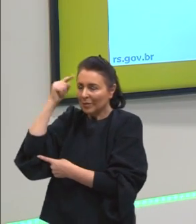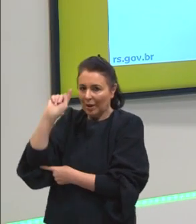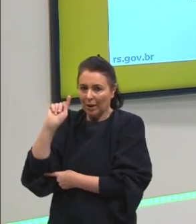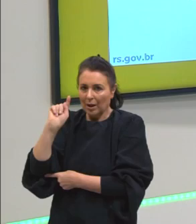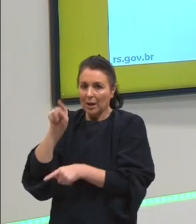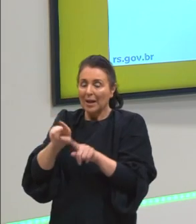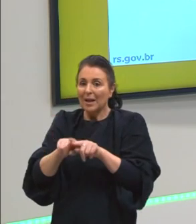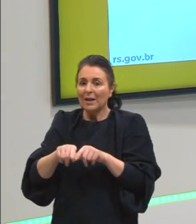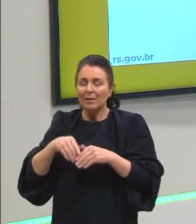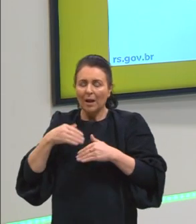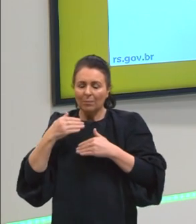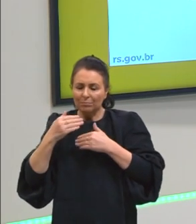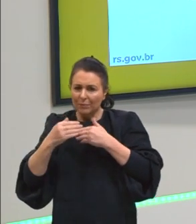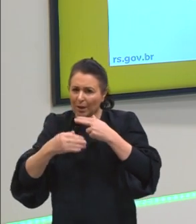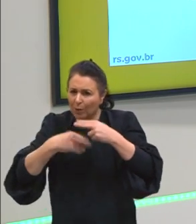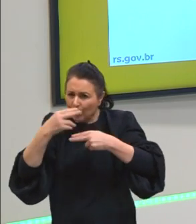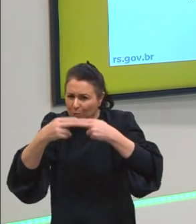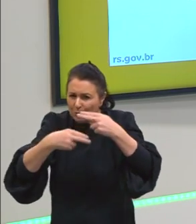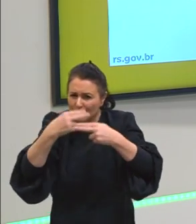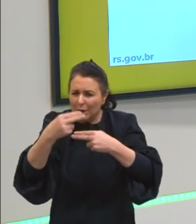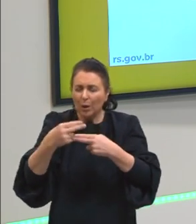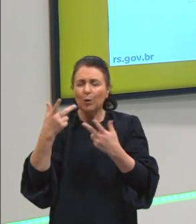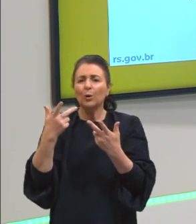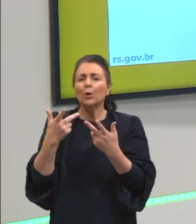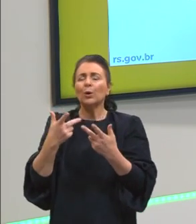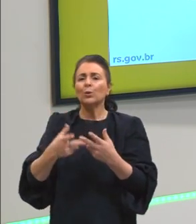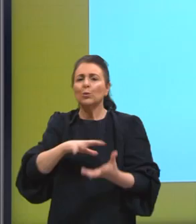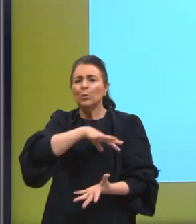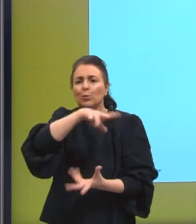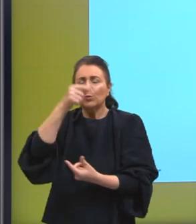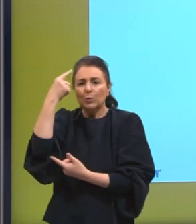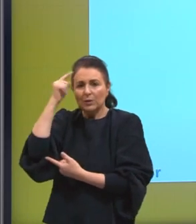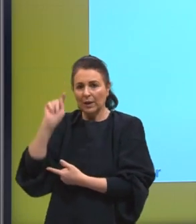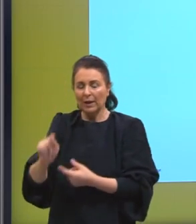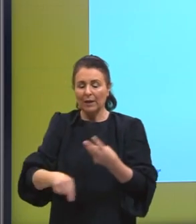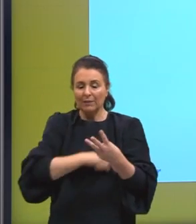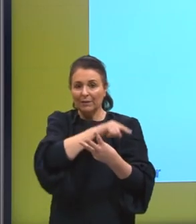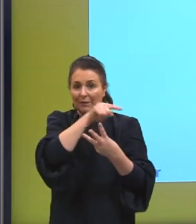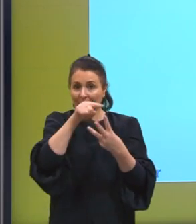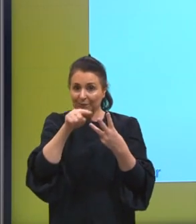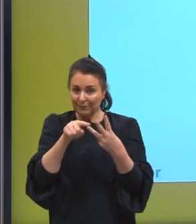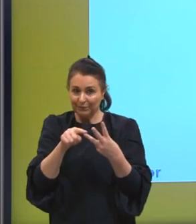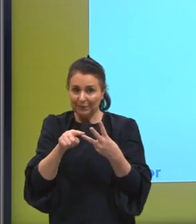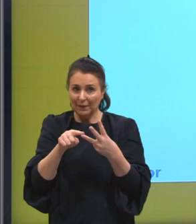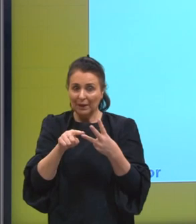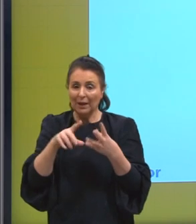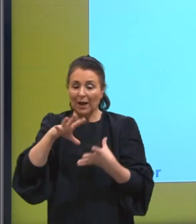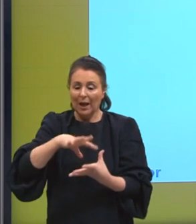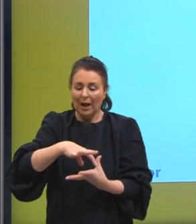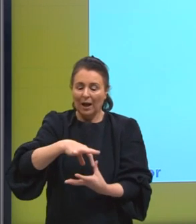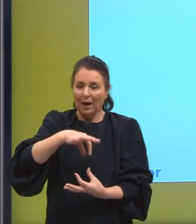reconstrução da reminiscência, surgiam três almas, ele classificava em três almas, as almas,